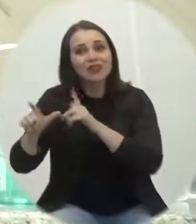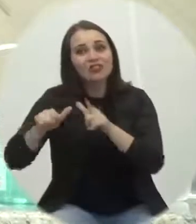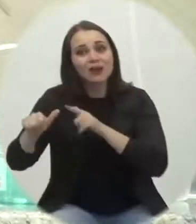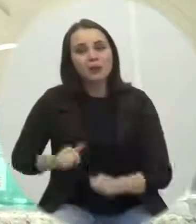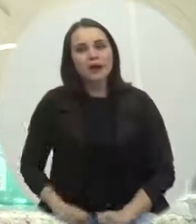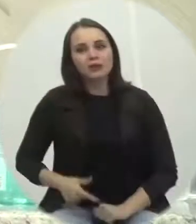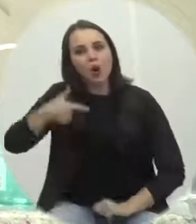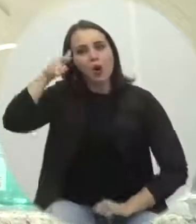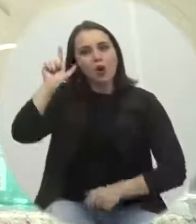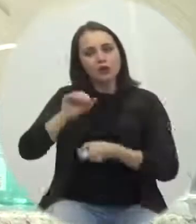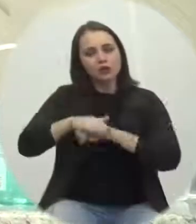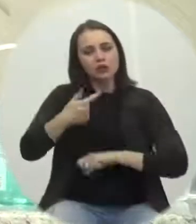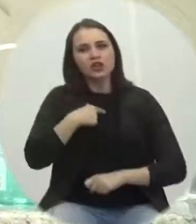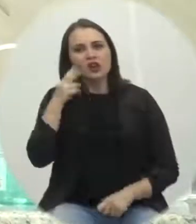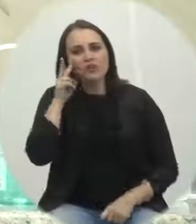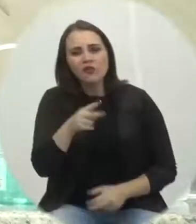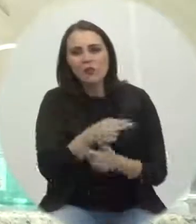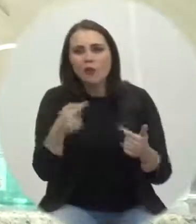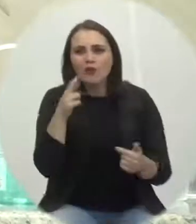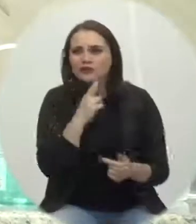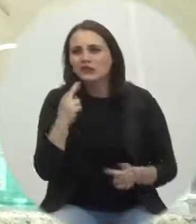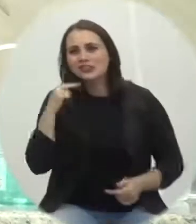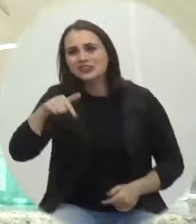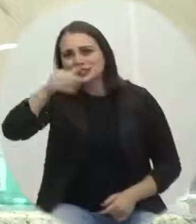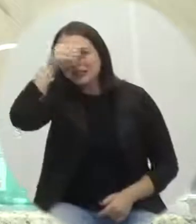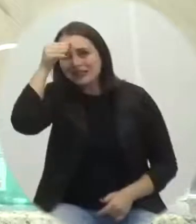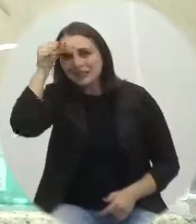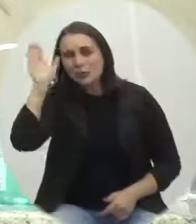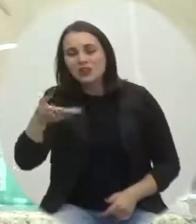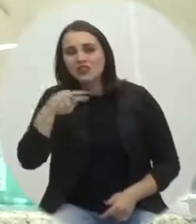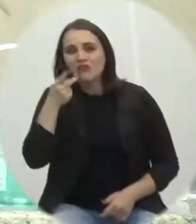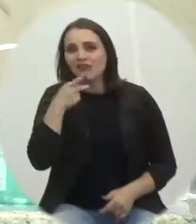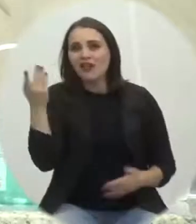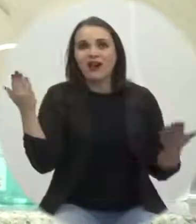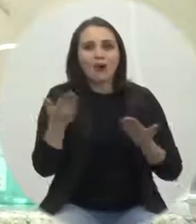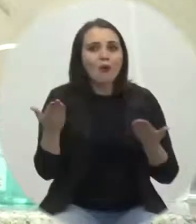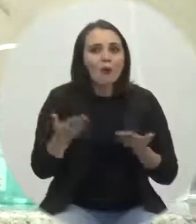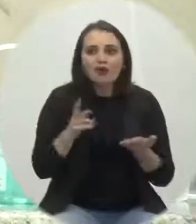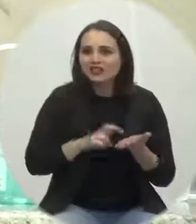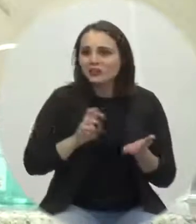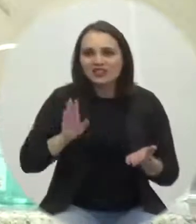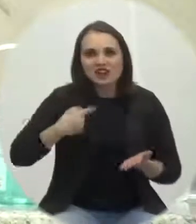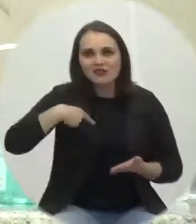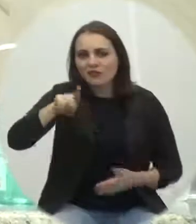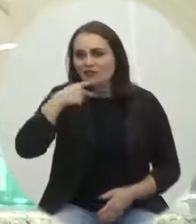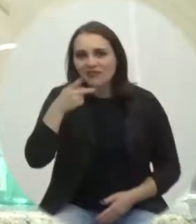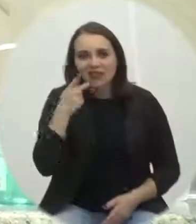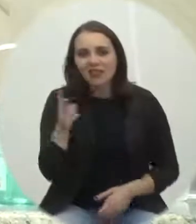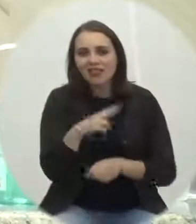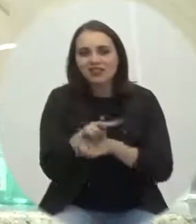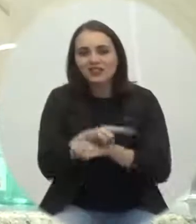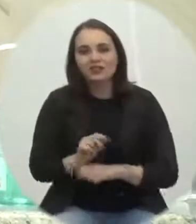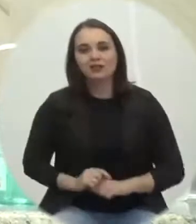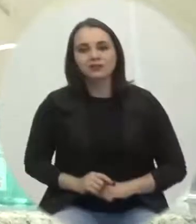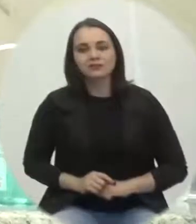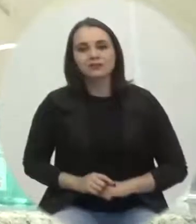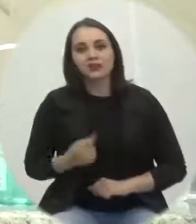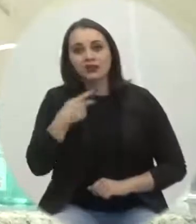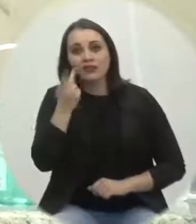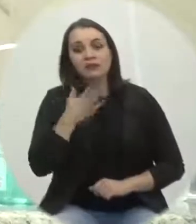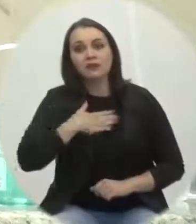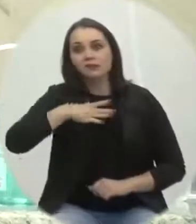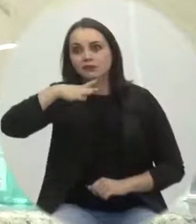Ontem à noite eu presenciei um negócio no restaurante aqui em Criciúma, que eu já fui falar hoje lá com o Samuel da Vigilância. Meu Deus do céu,